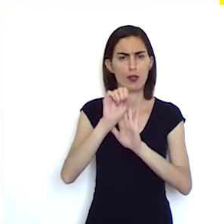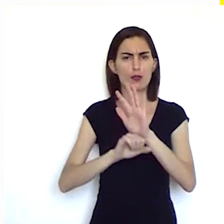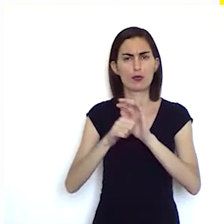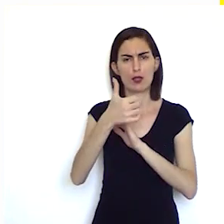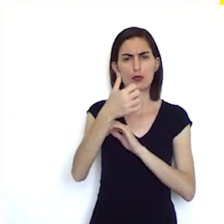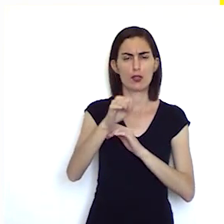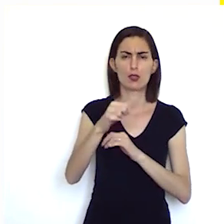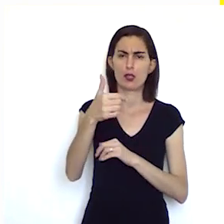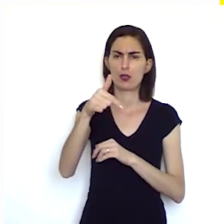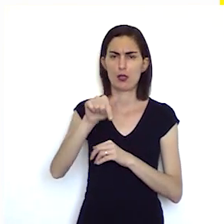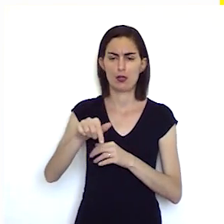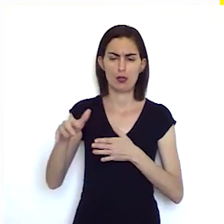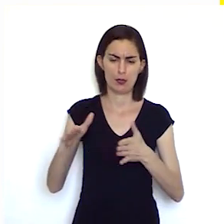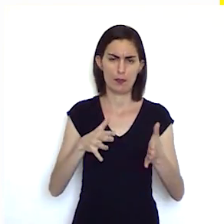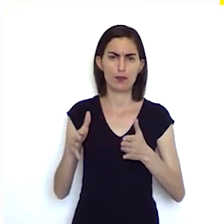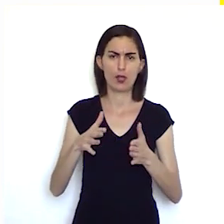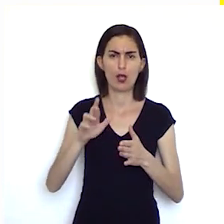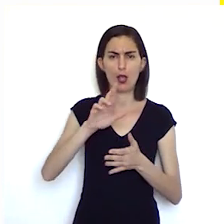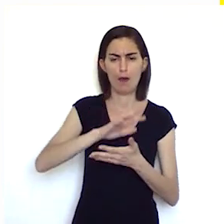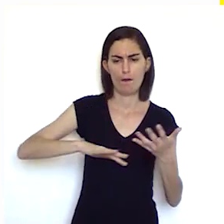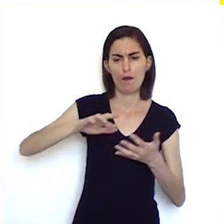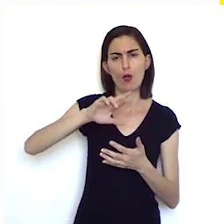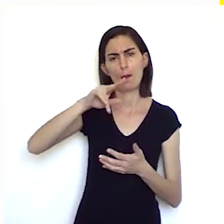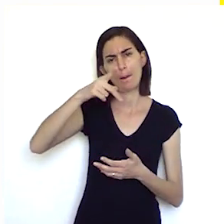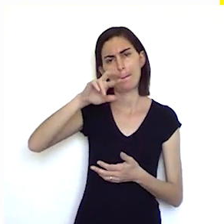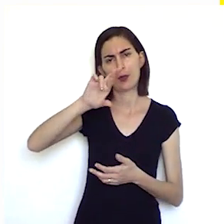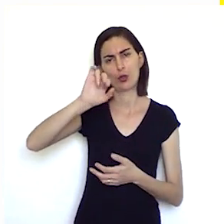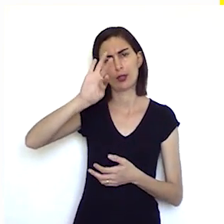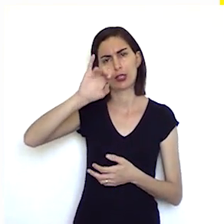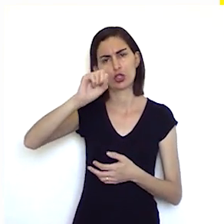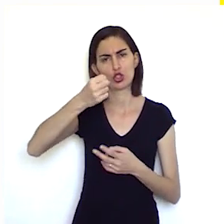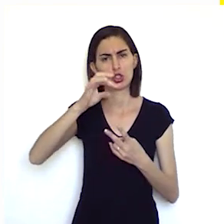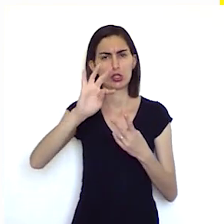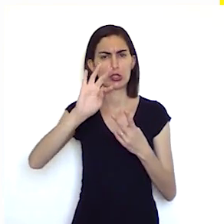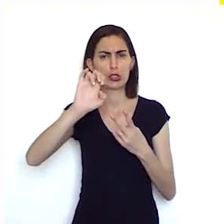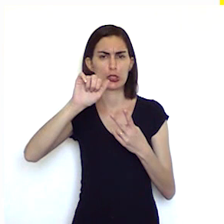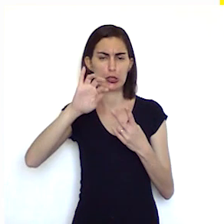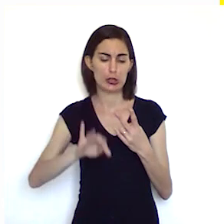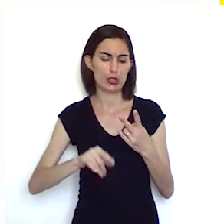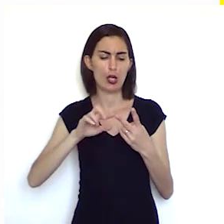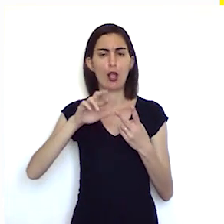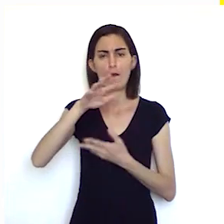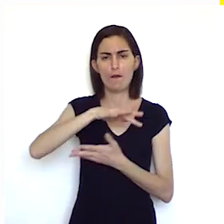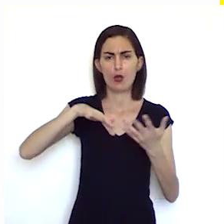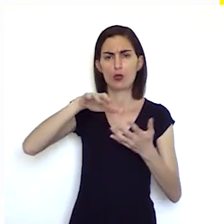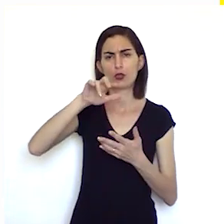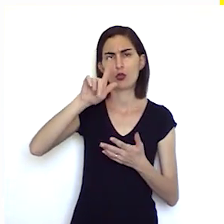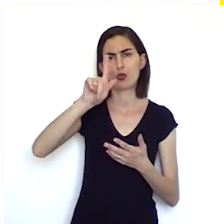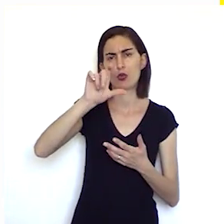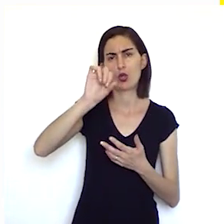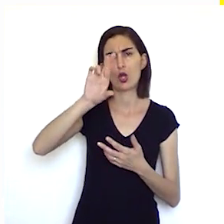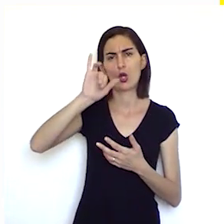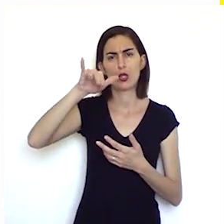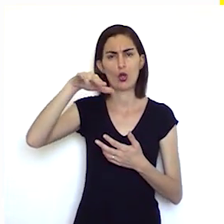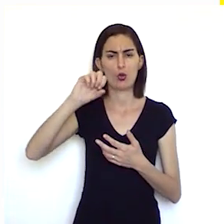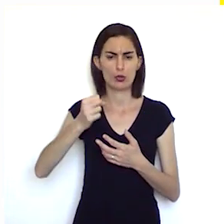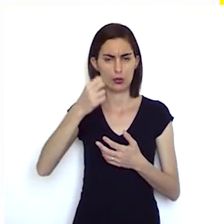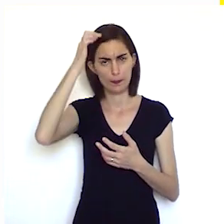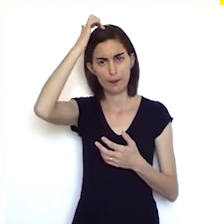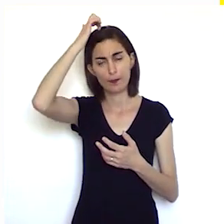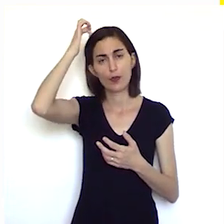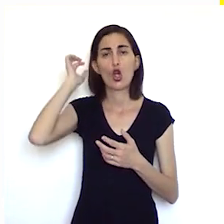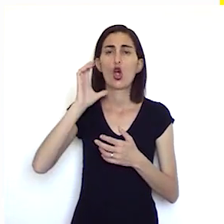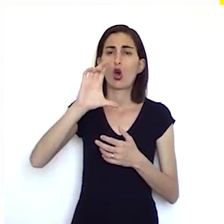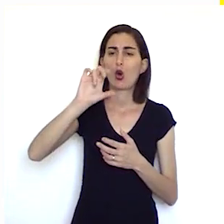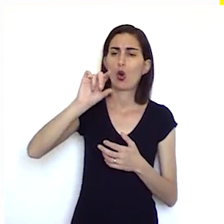século XVI e XVII como a Reforma Protestante e a Revolução Gloriosa. Colônios fugindo dos